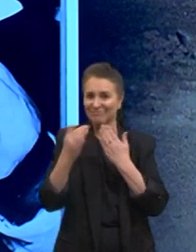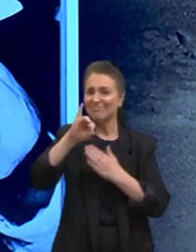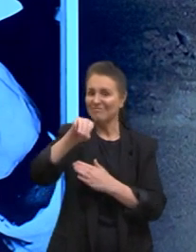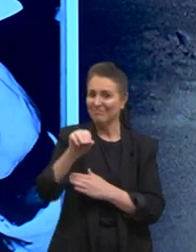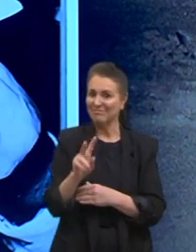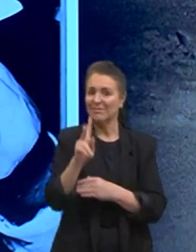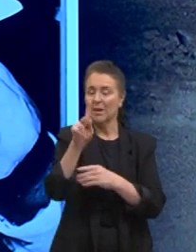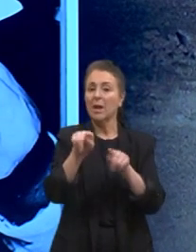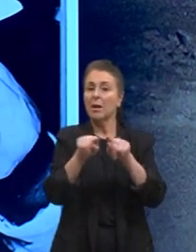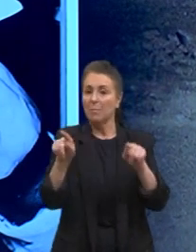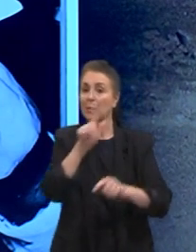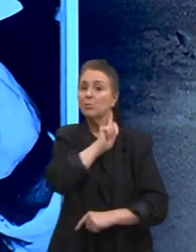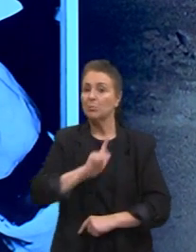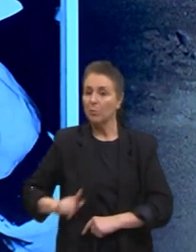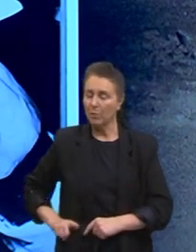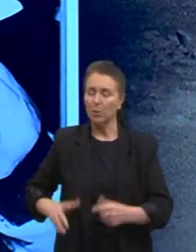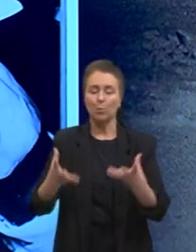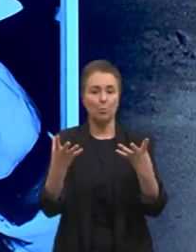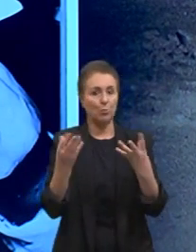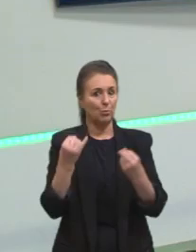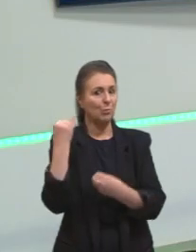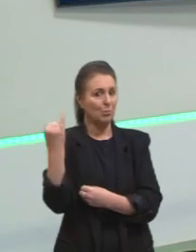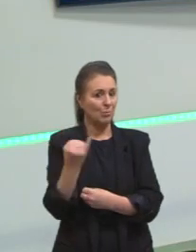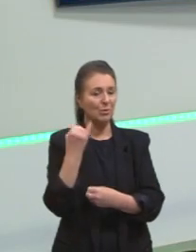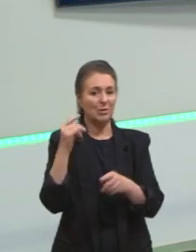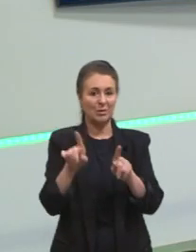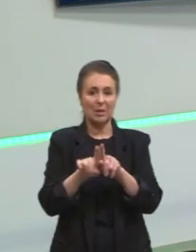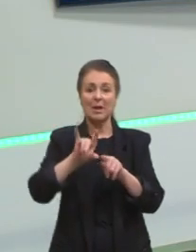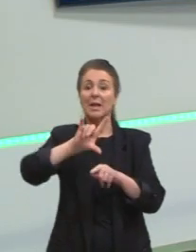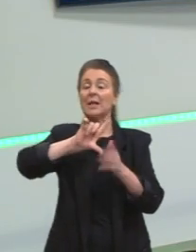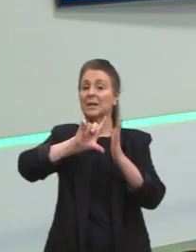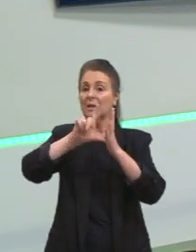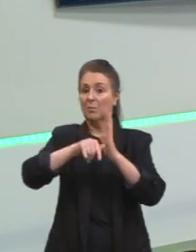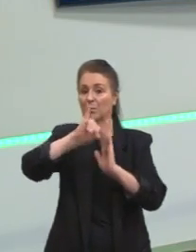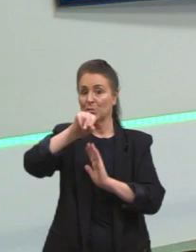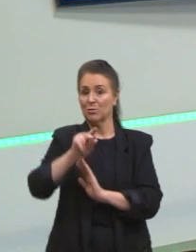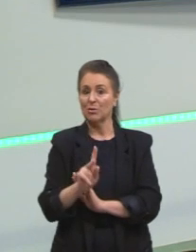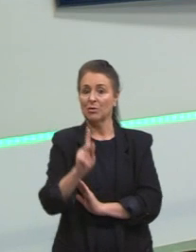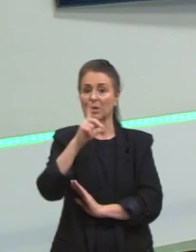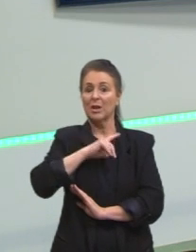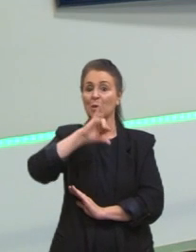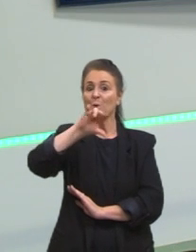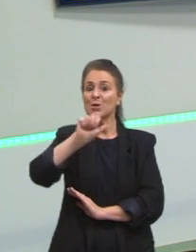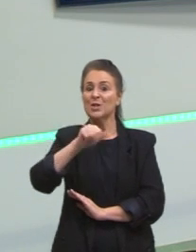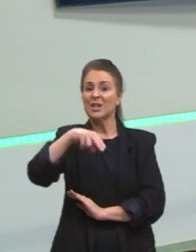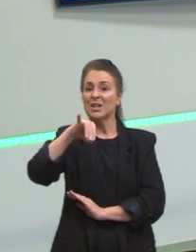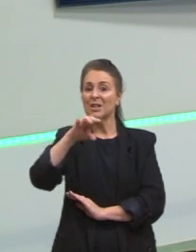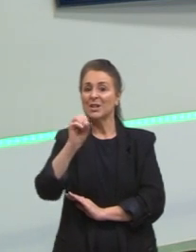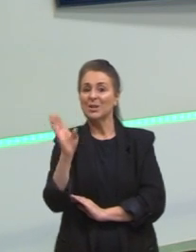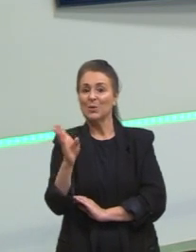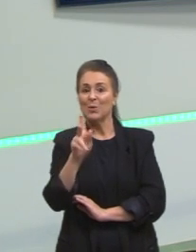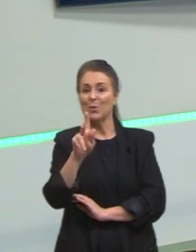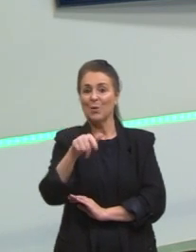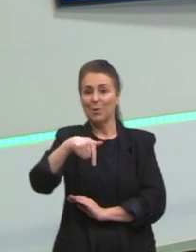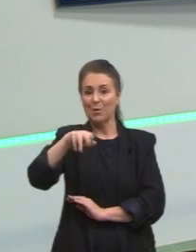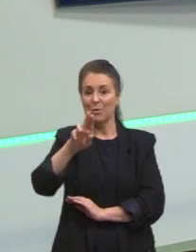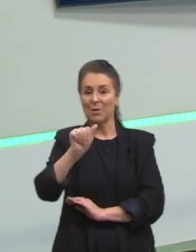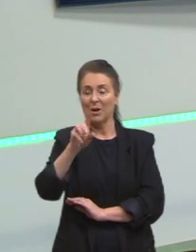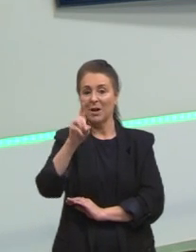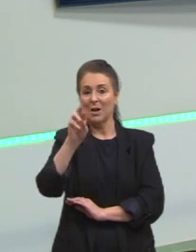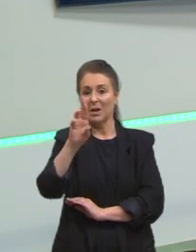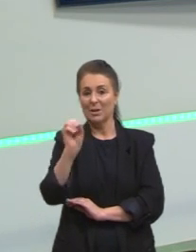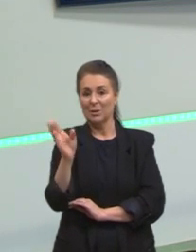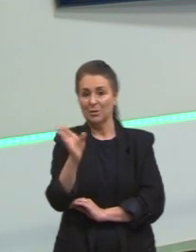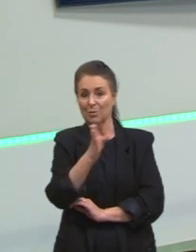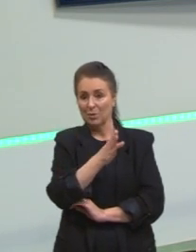governo muito importante também. Depois do JK, vai ter o Jânio Quadros e o João Goulart, que a gente